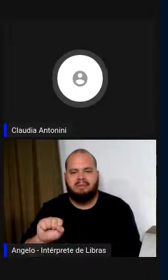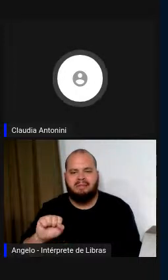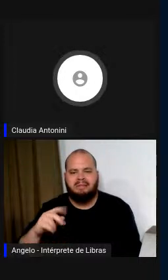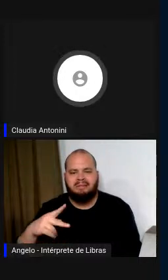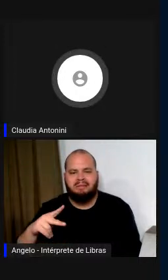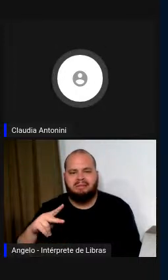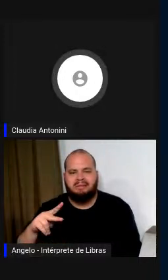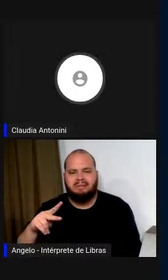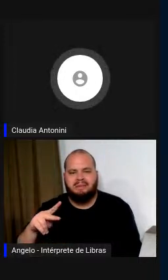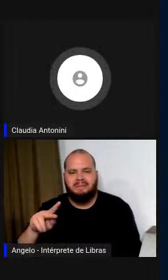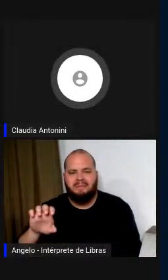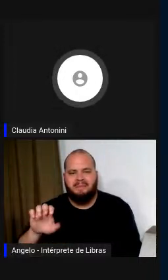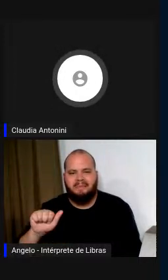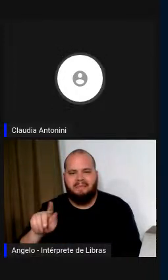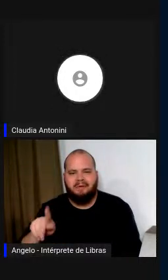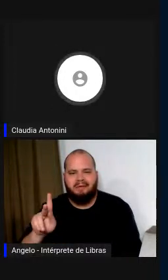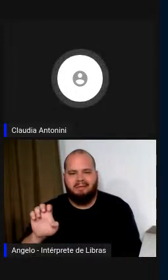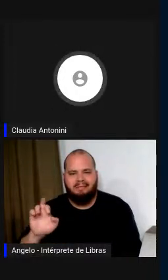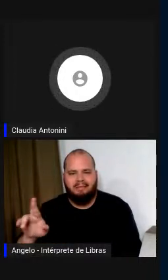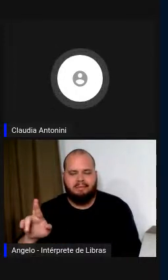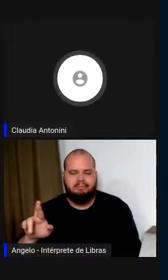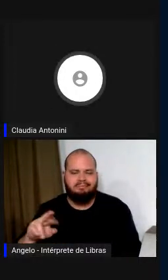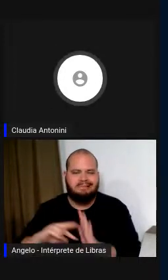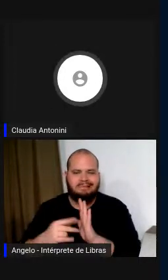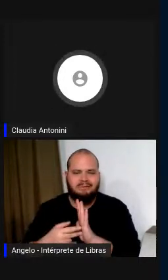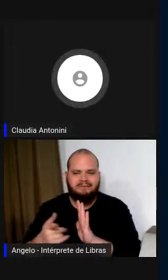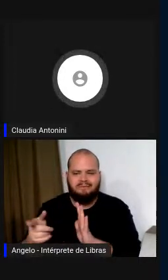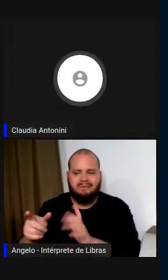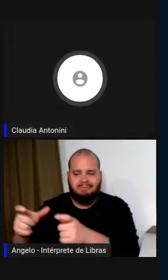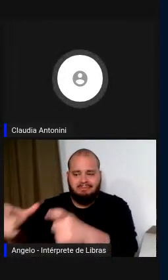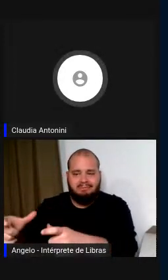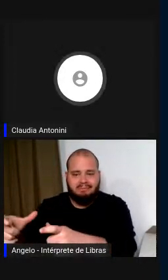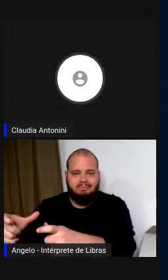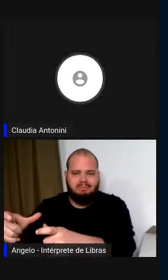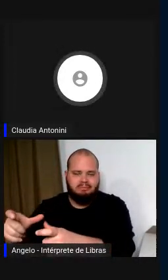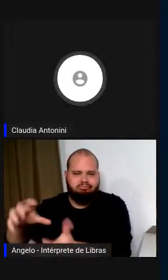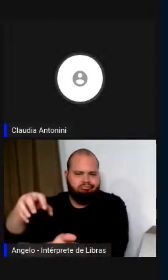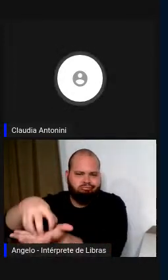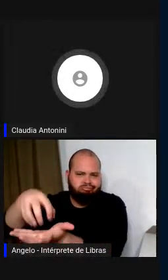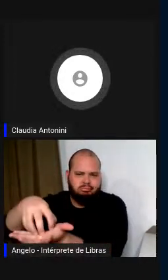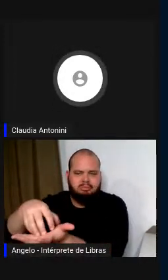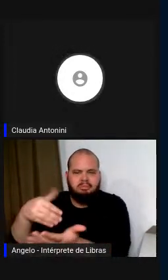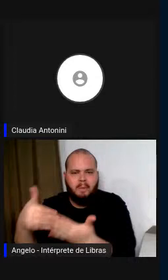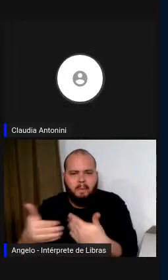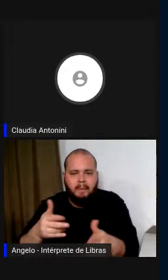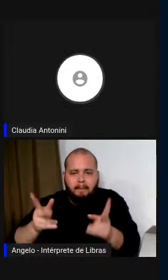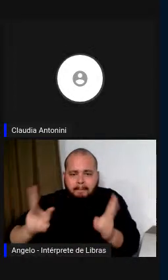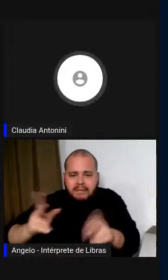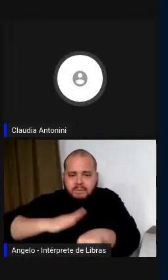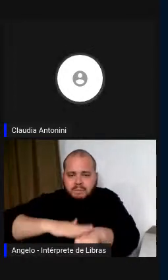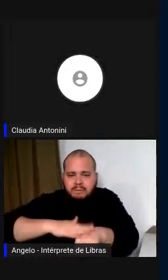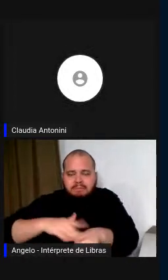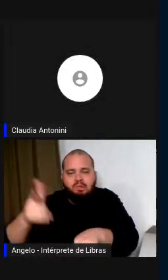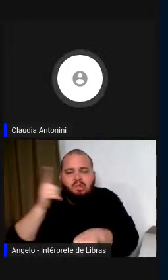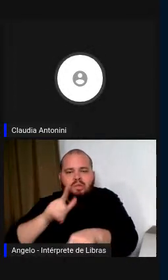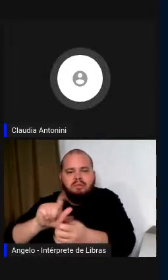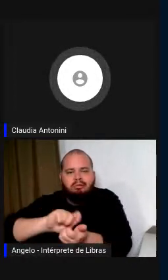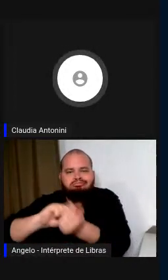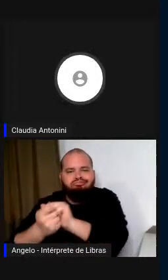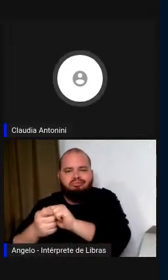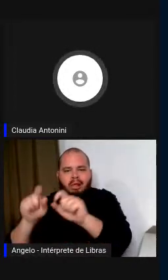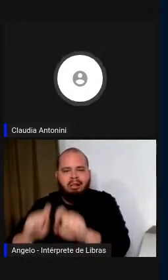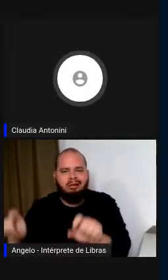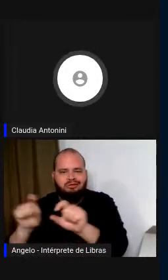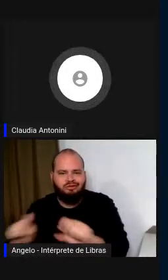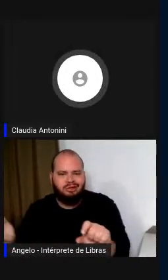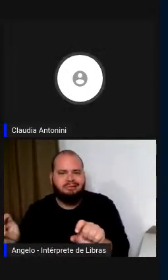no tempo real cria subtítulos, faça as legendas para os usuários e para outras coisas. Aqui,